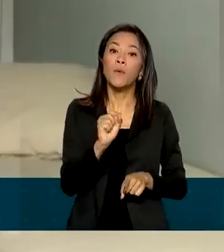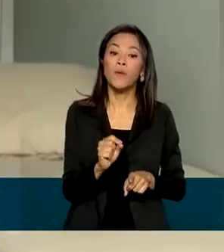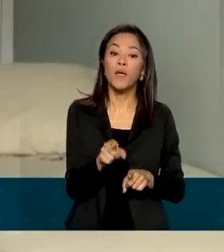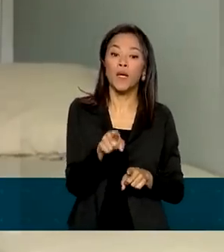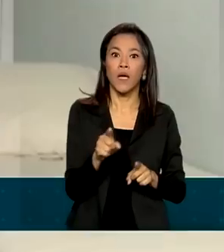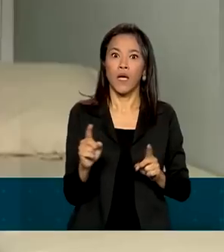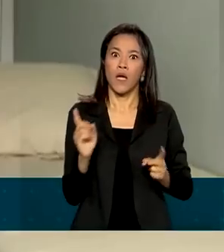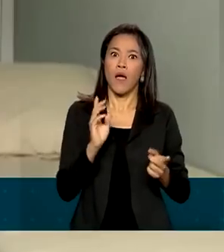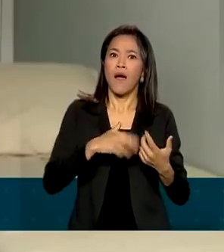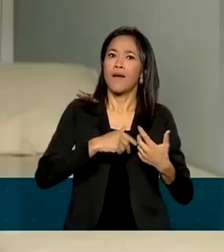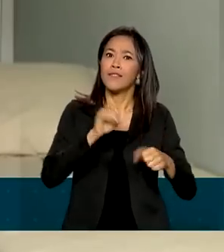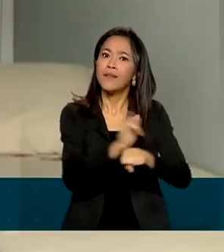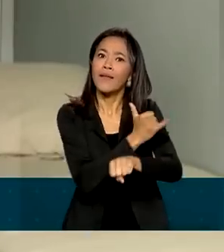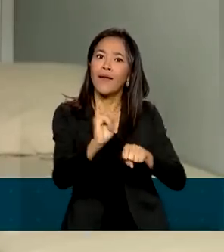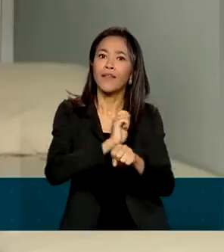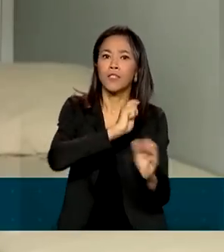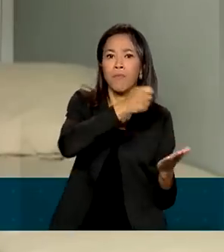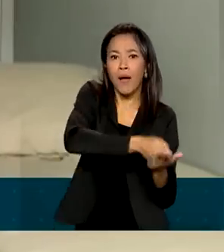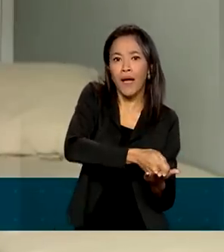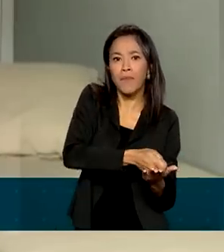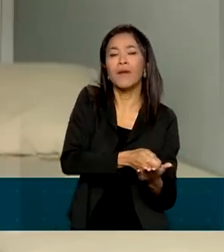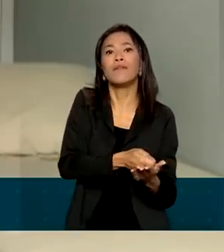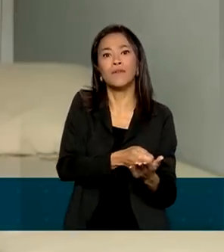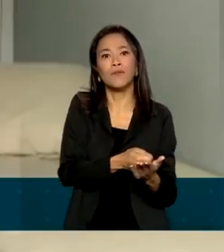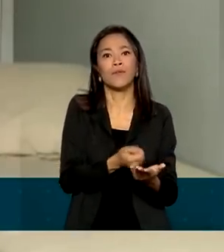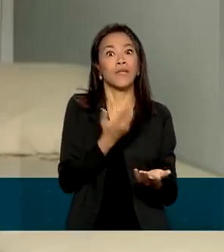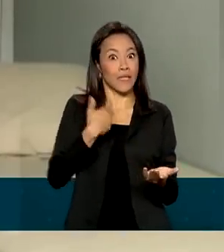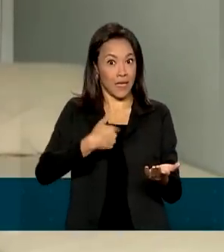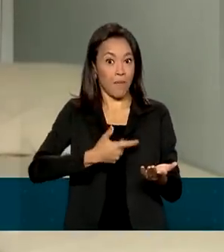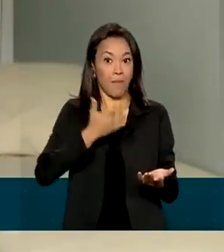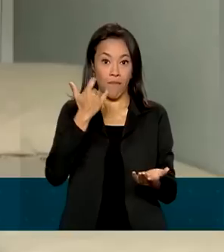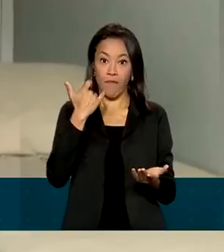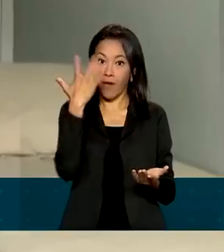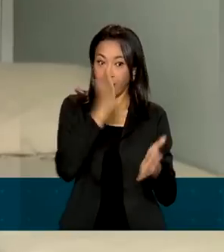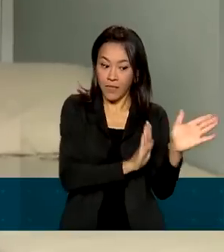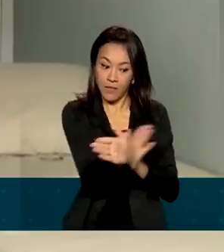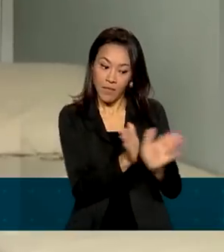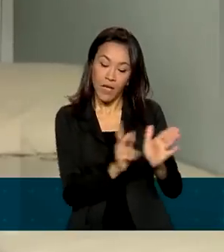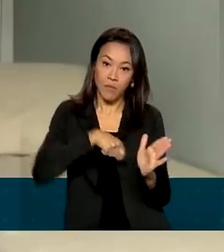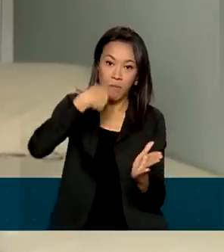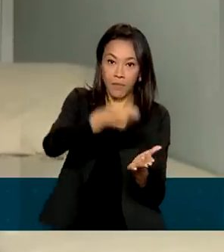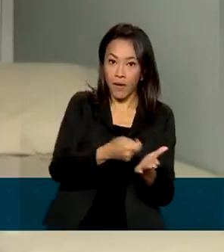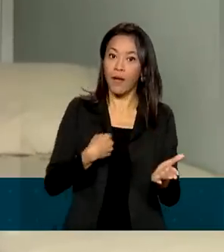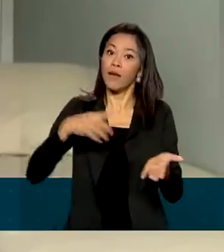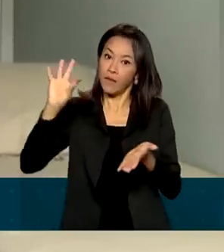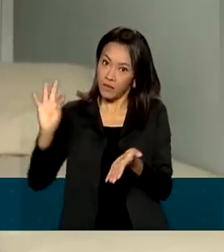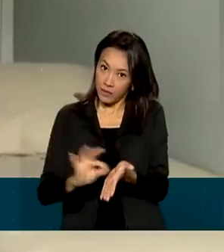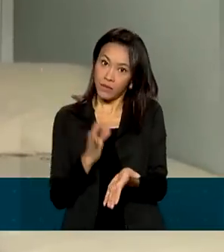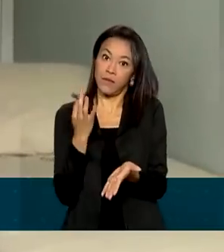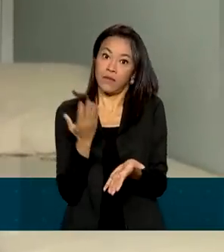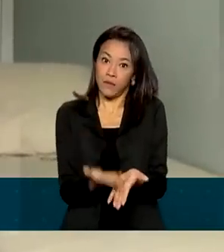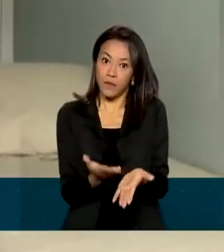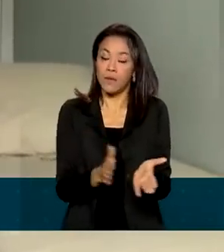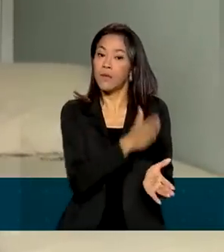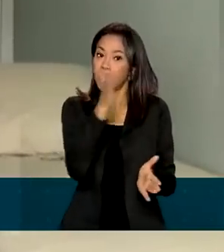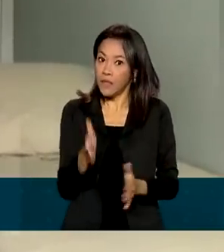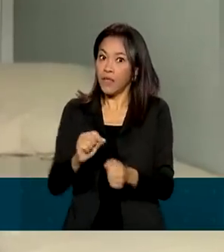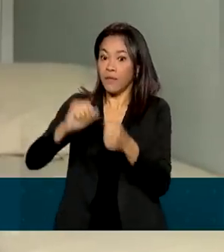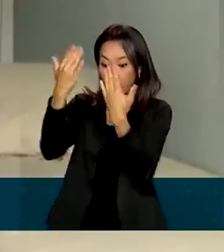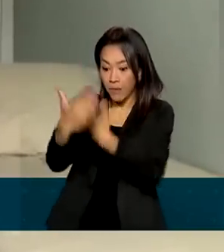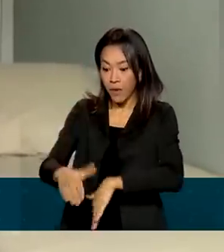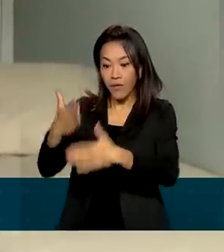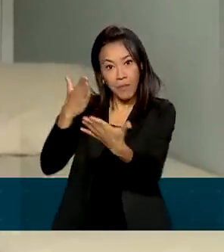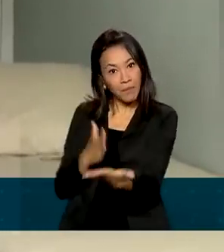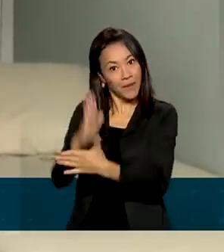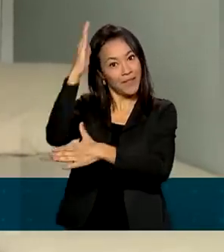métodos de pagamento, o que dá uma maior acessibilidade às pessoas a conseguirem pagar, fazer a matrícula e fazer a prova para passar